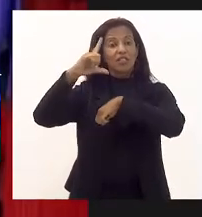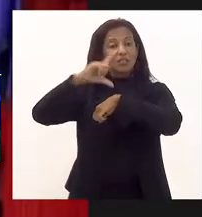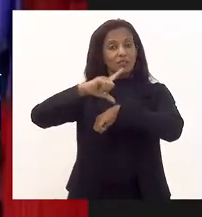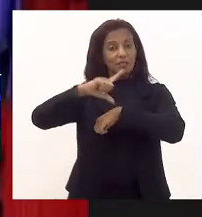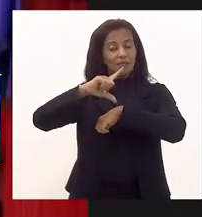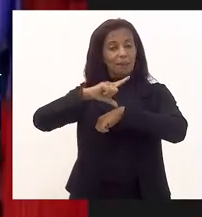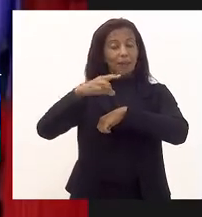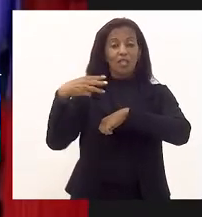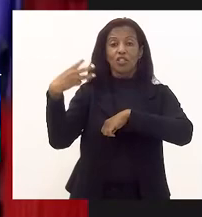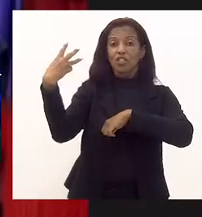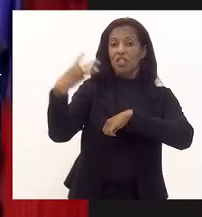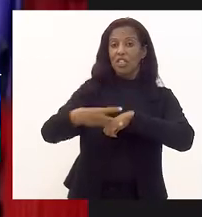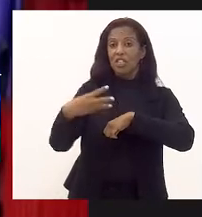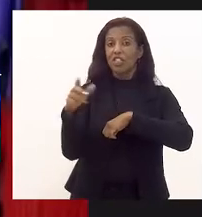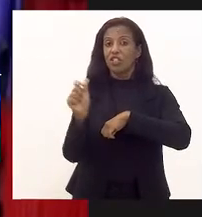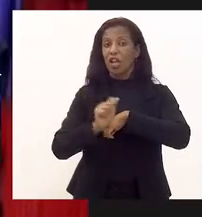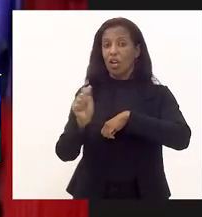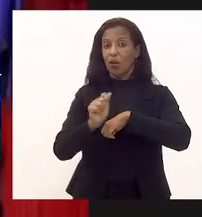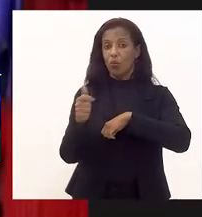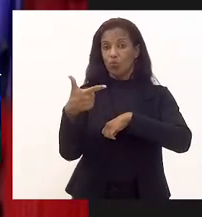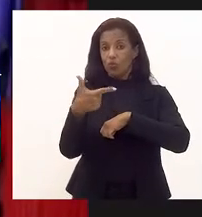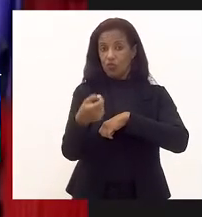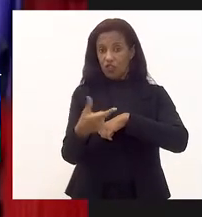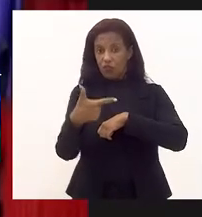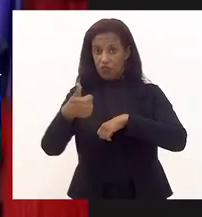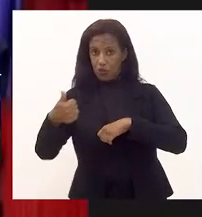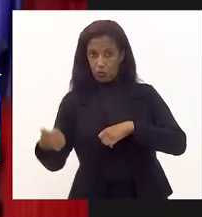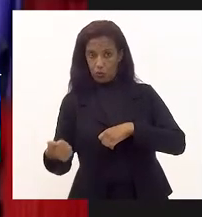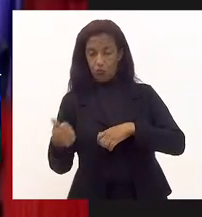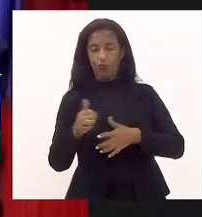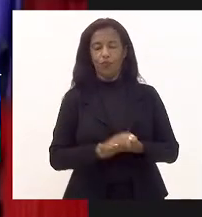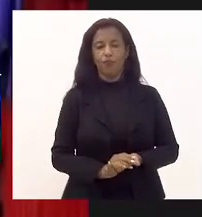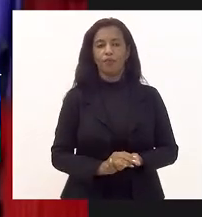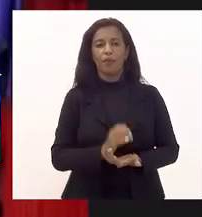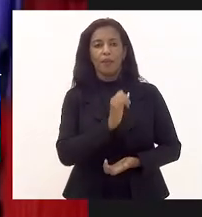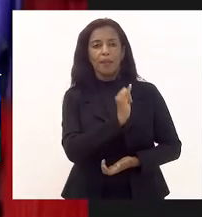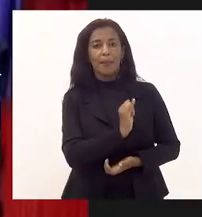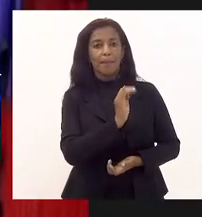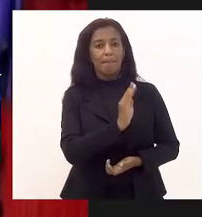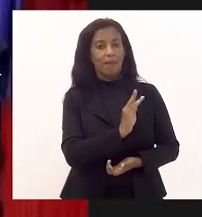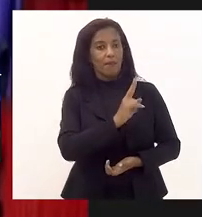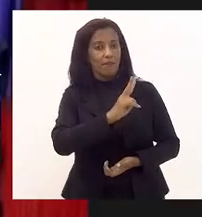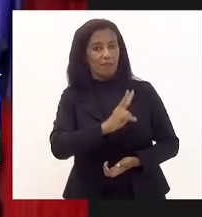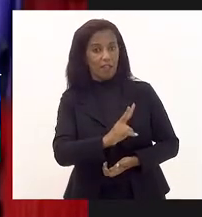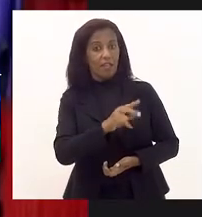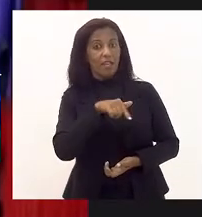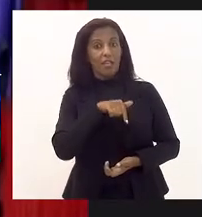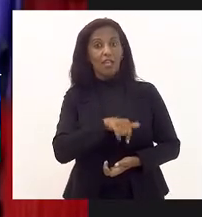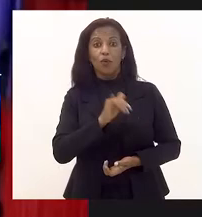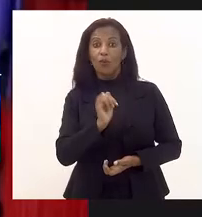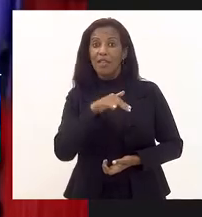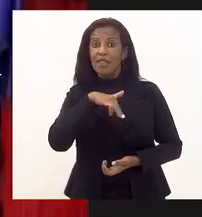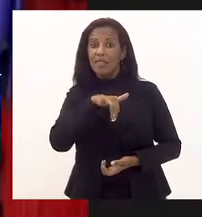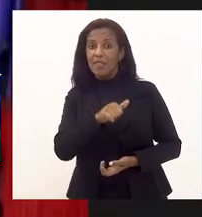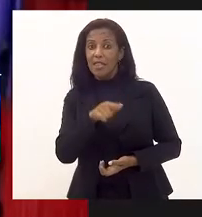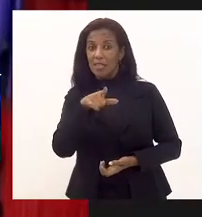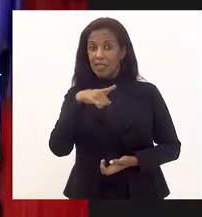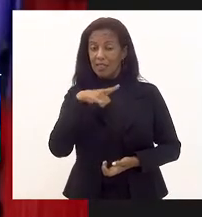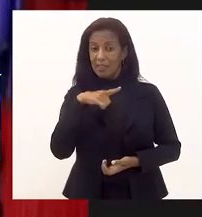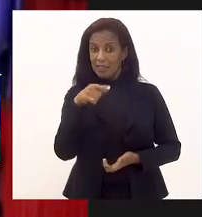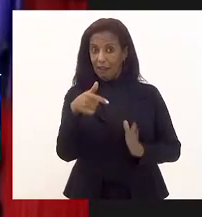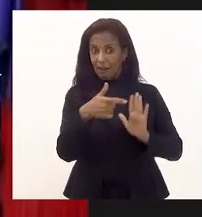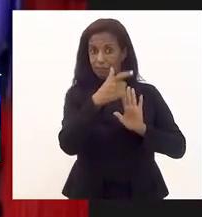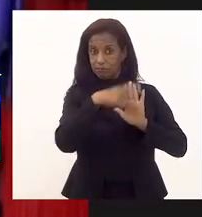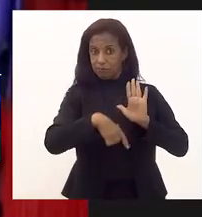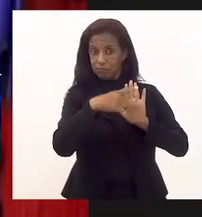no dia 3 de agosto de 2021, entre o IBV e a gerfal INEA, inclusive está no seio,